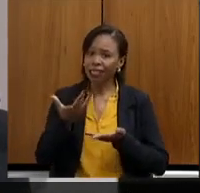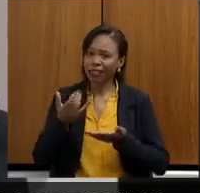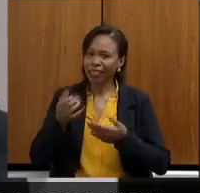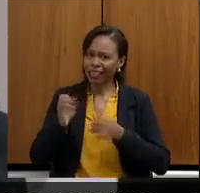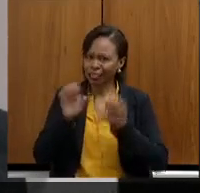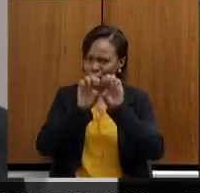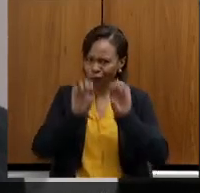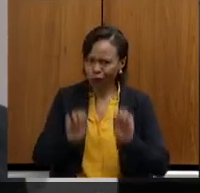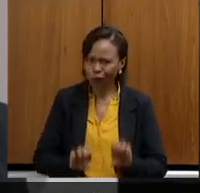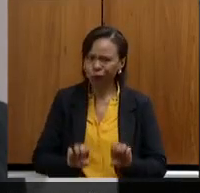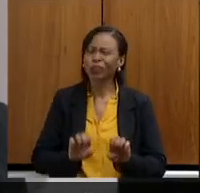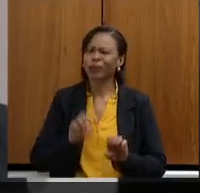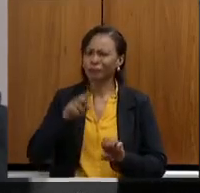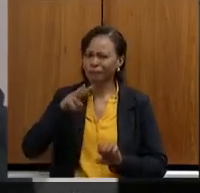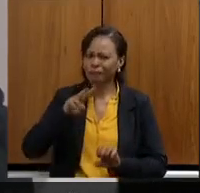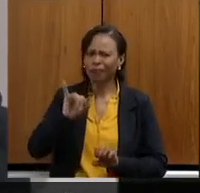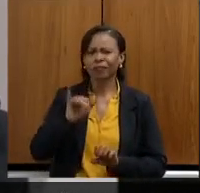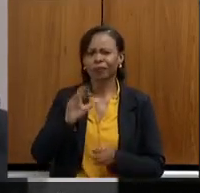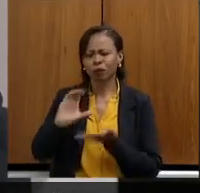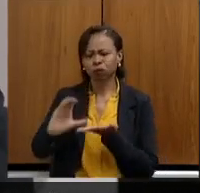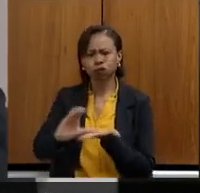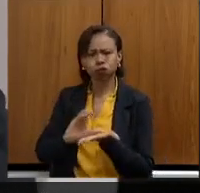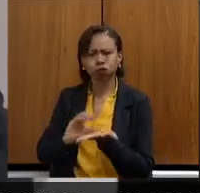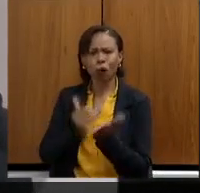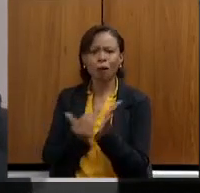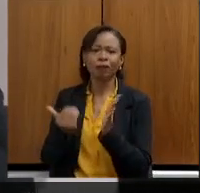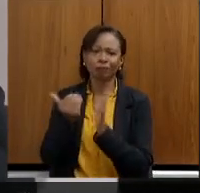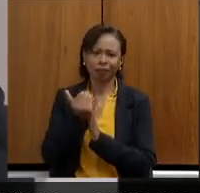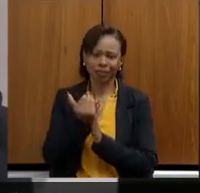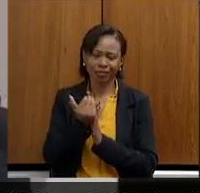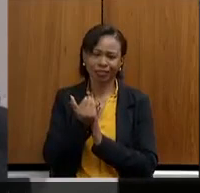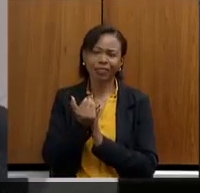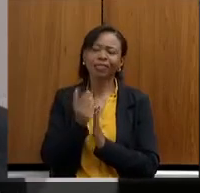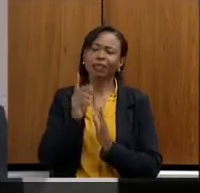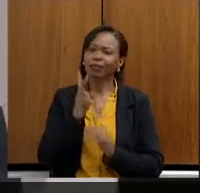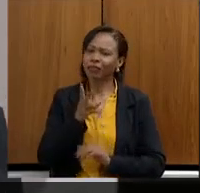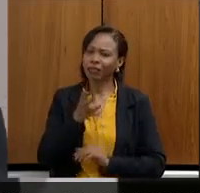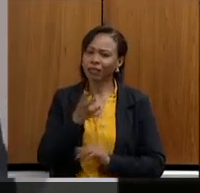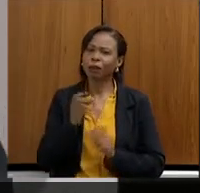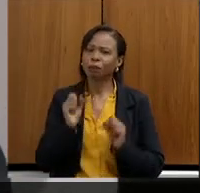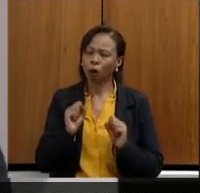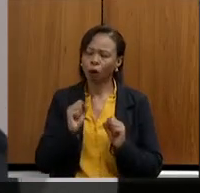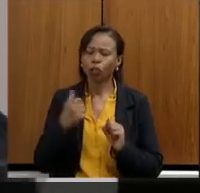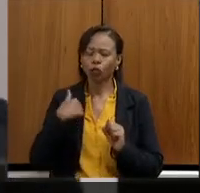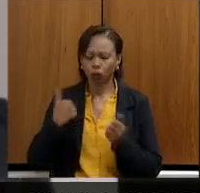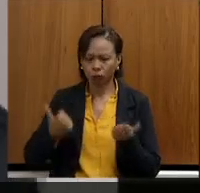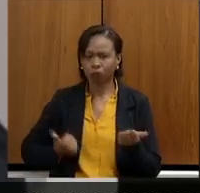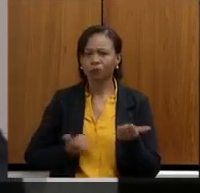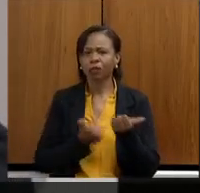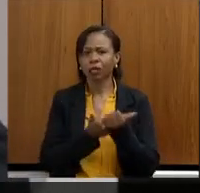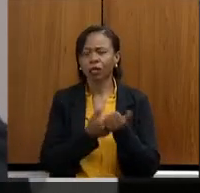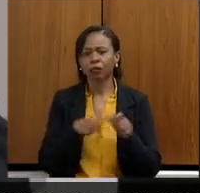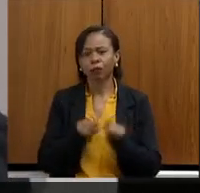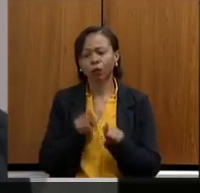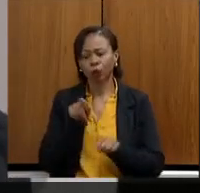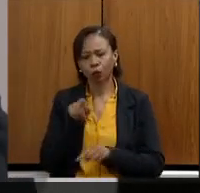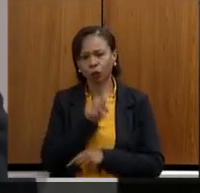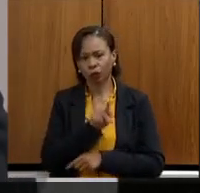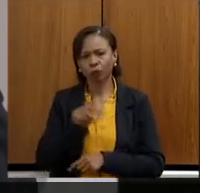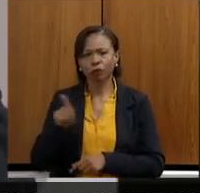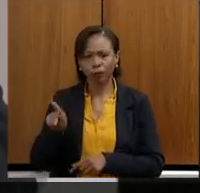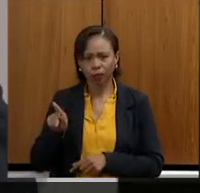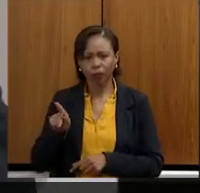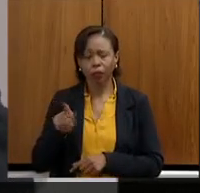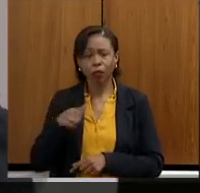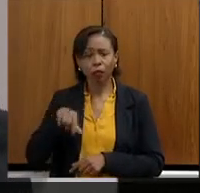aumentar muito mais ainda a arrecadação. Então, vocês podem contar sempre com este deputado junto com o nosso presidente, que a gente